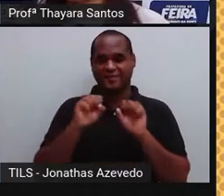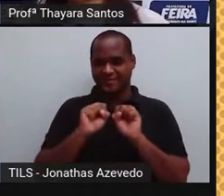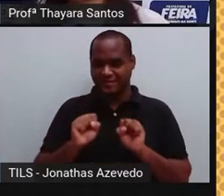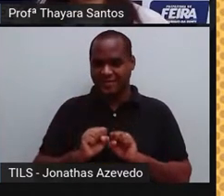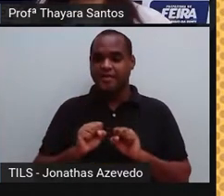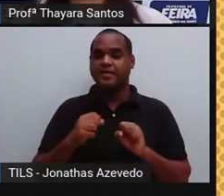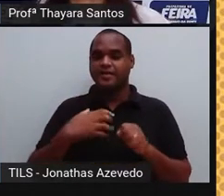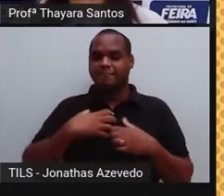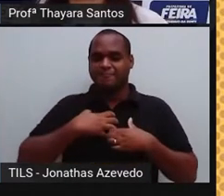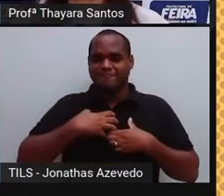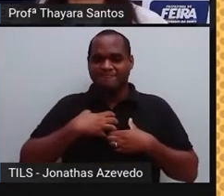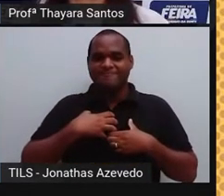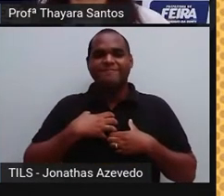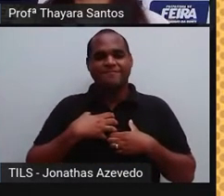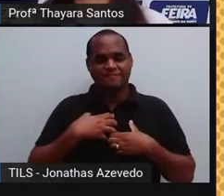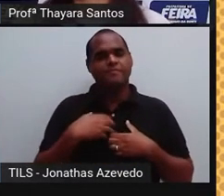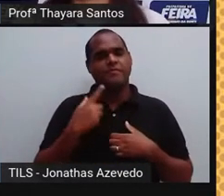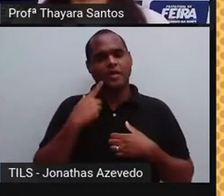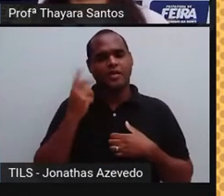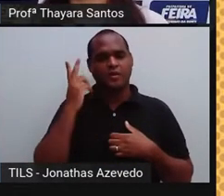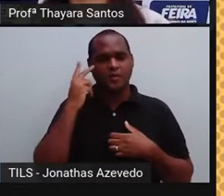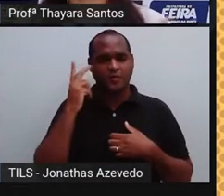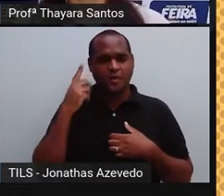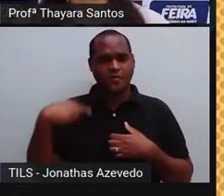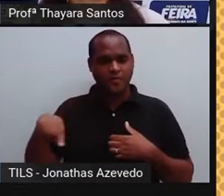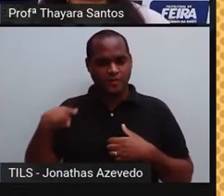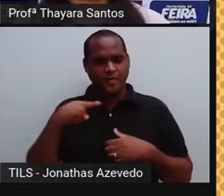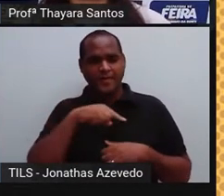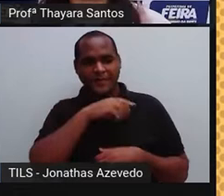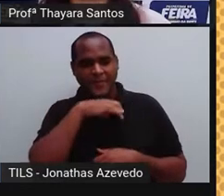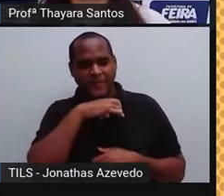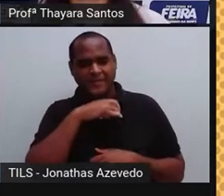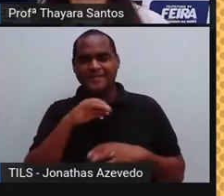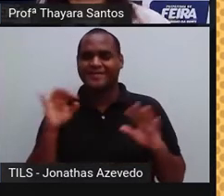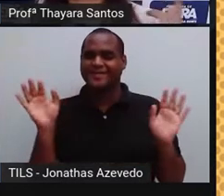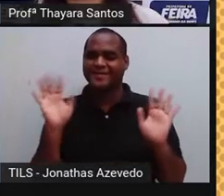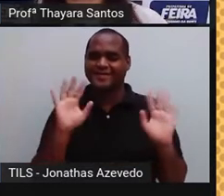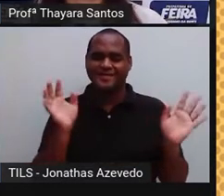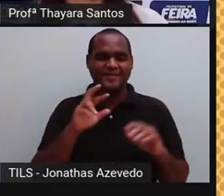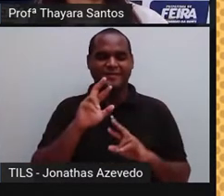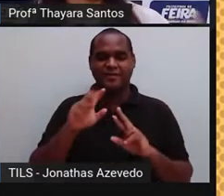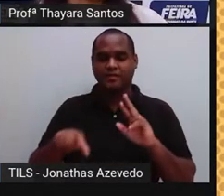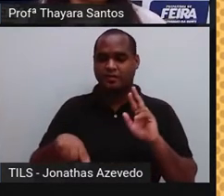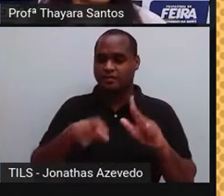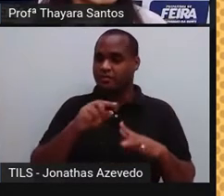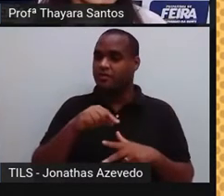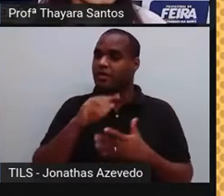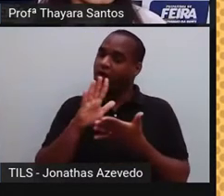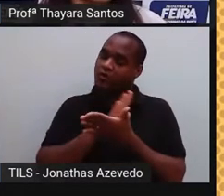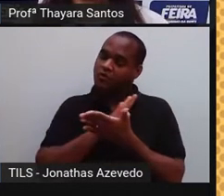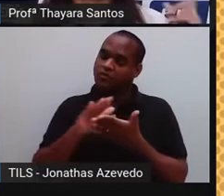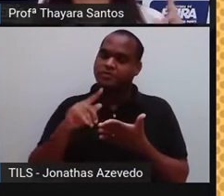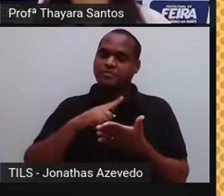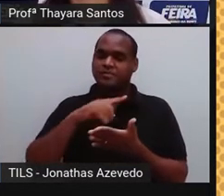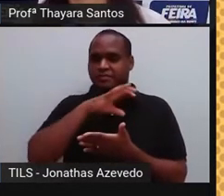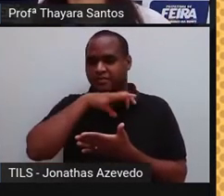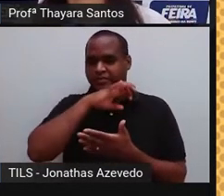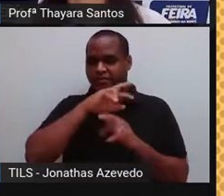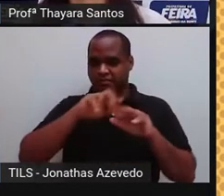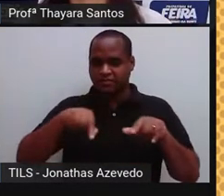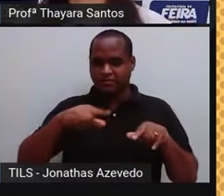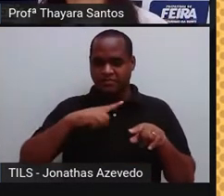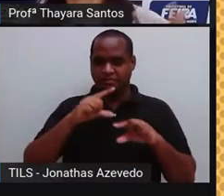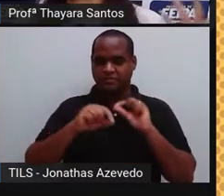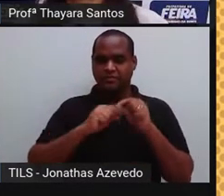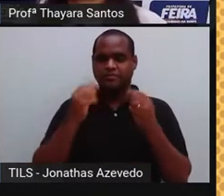sensorial. Isso é comum em todos os animais? Não. Existem animais que apresentam menos sentidos que a gente, existem animais